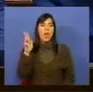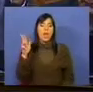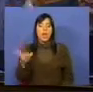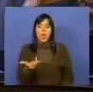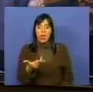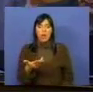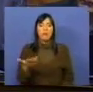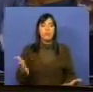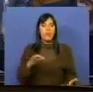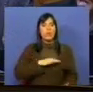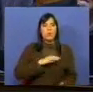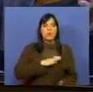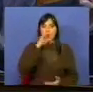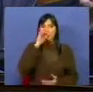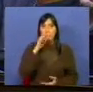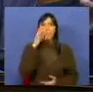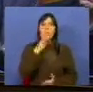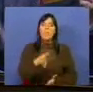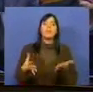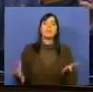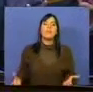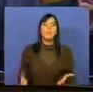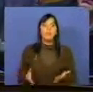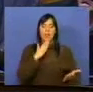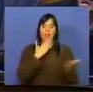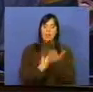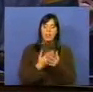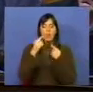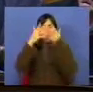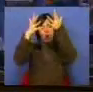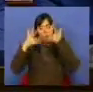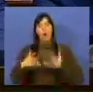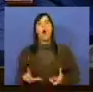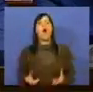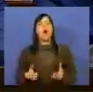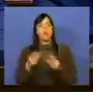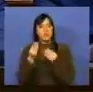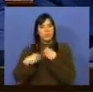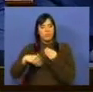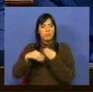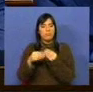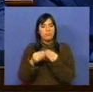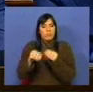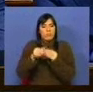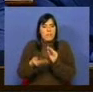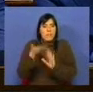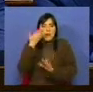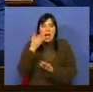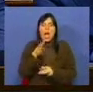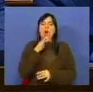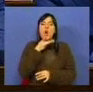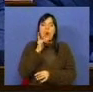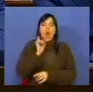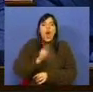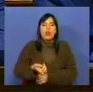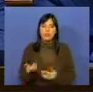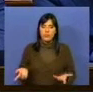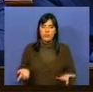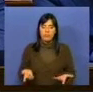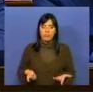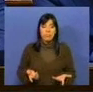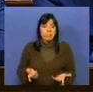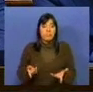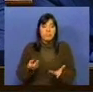Vem o senhor ministro dizer que traz um orçamento aditivado, mas que cor é esta?